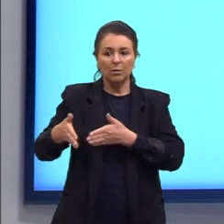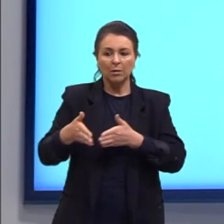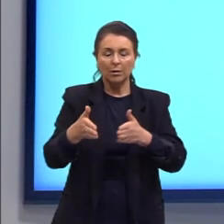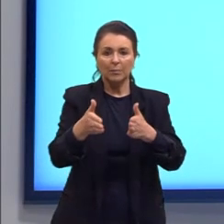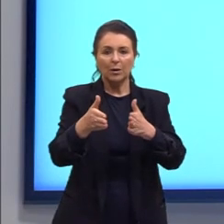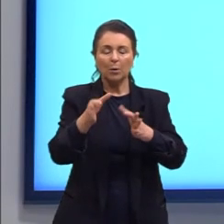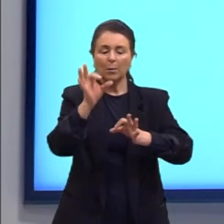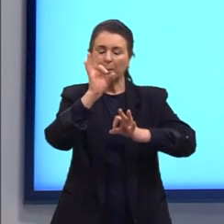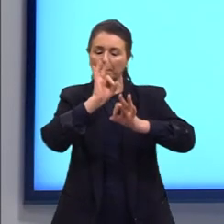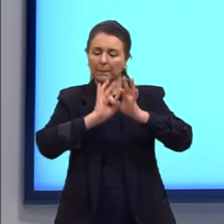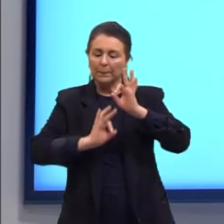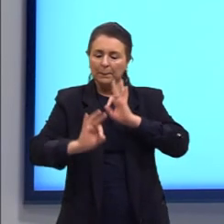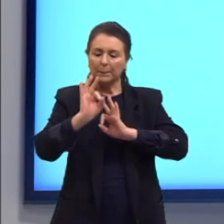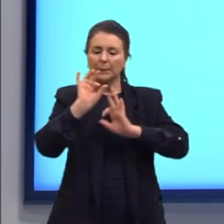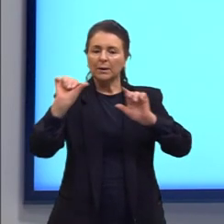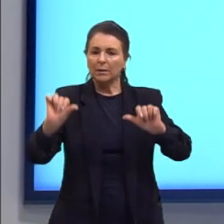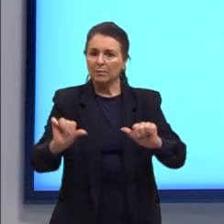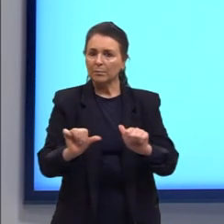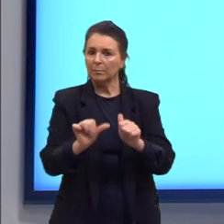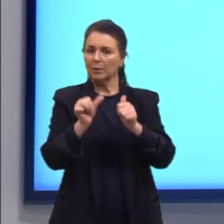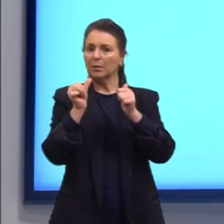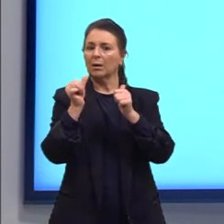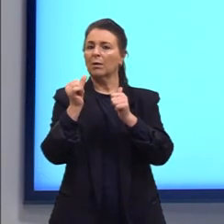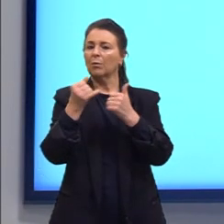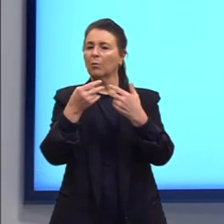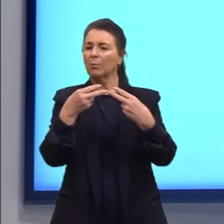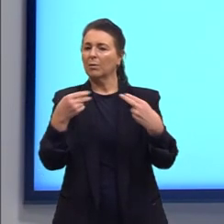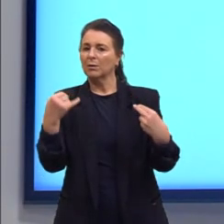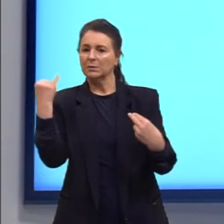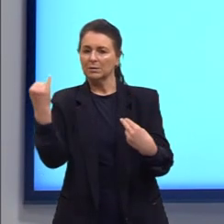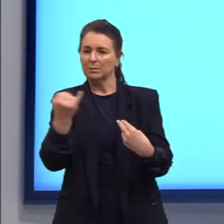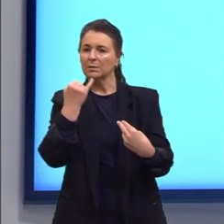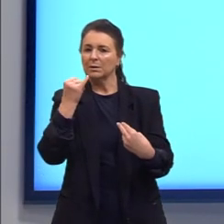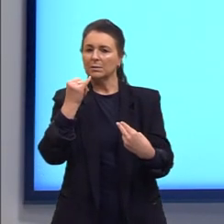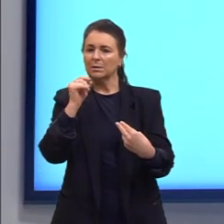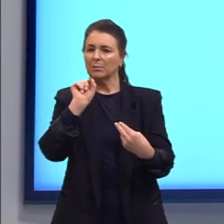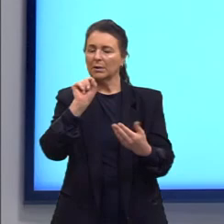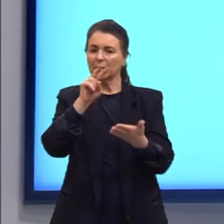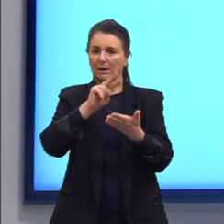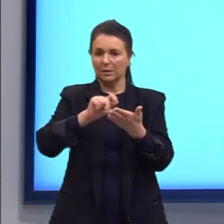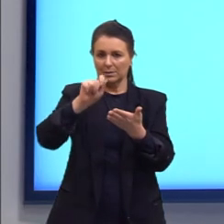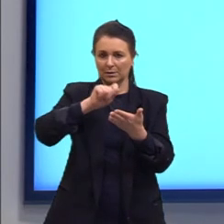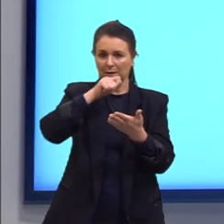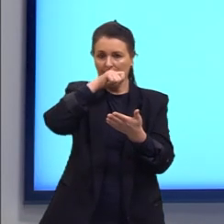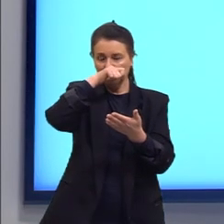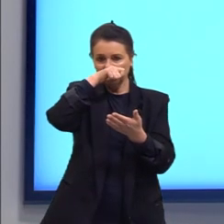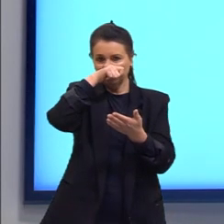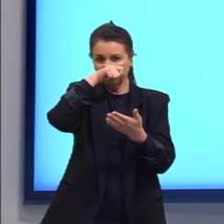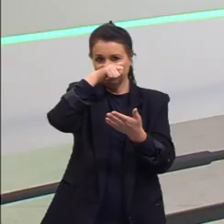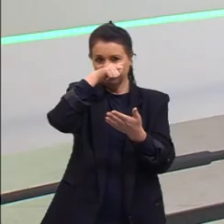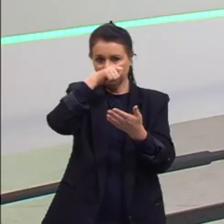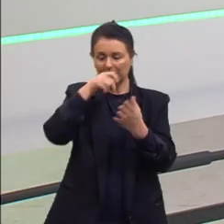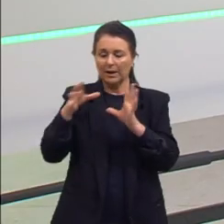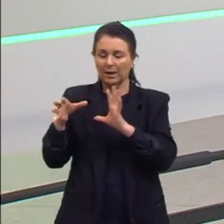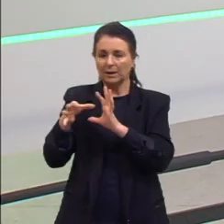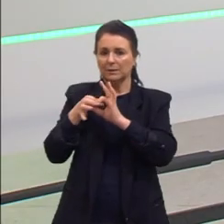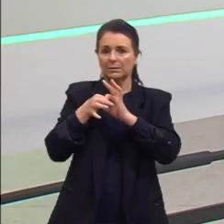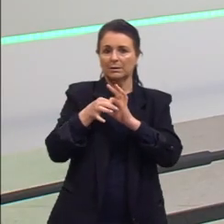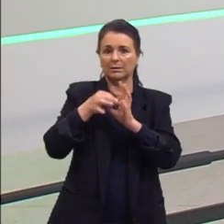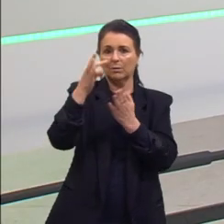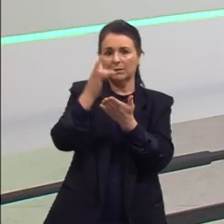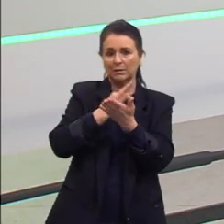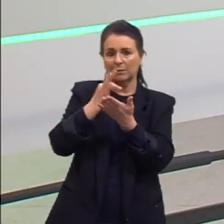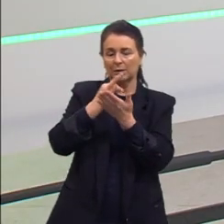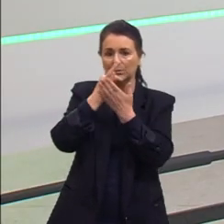aprimoramento de um recurso vital à escrita, à concisão. Que a gente tem um texto falando